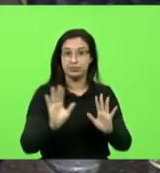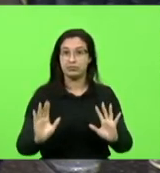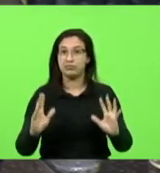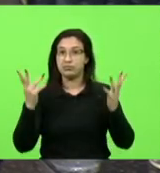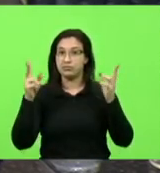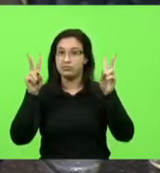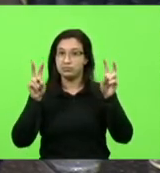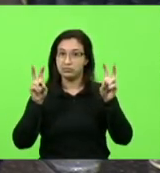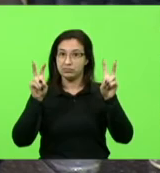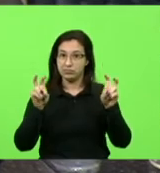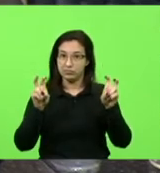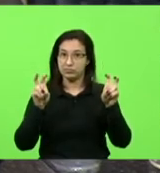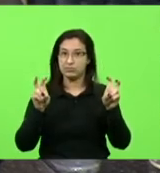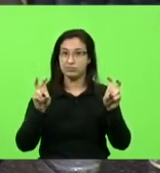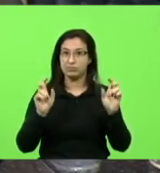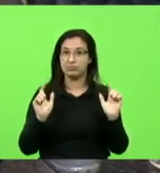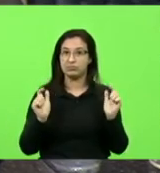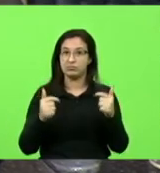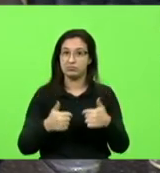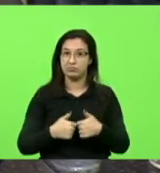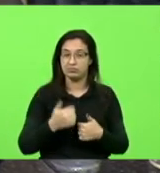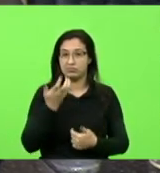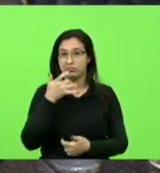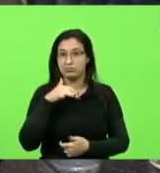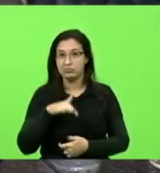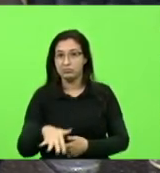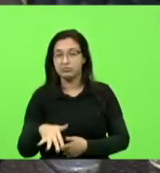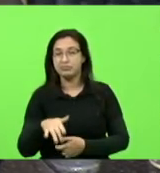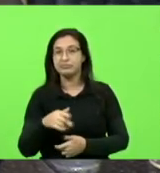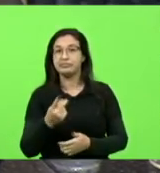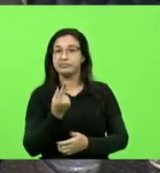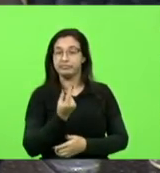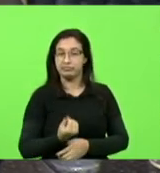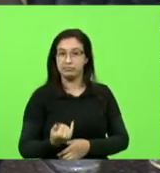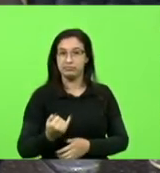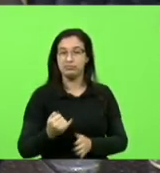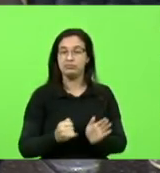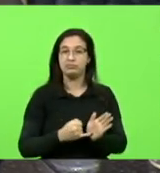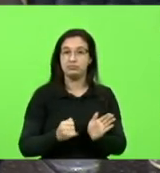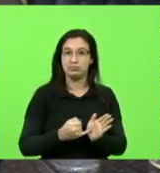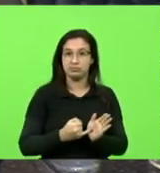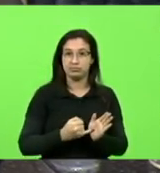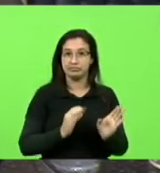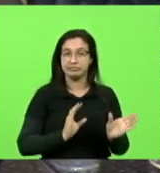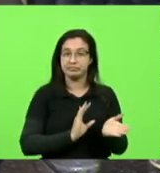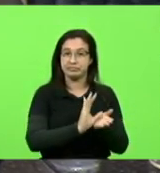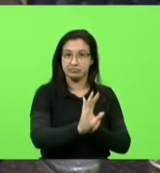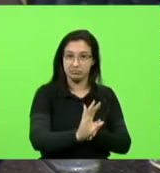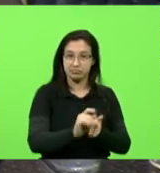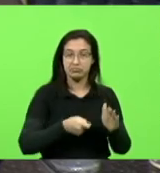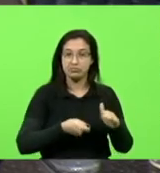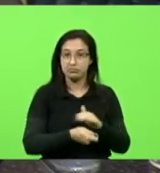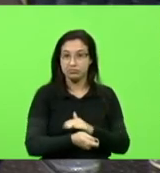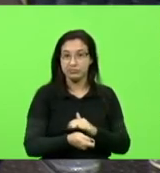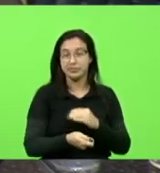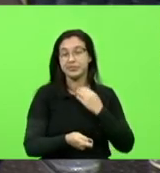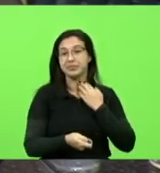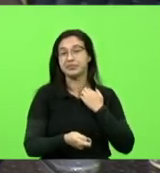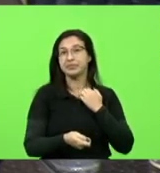coisa, não quer o dinheiro dos nossos impostos investido nessas porcarias, aí vem